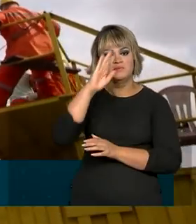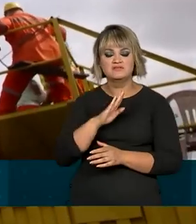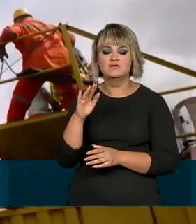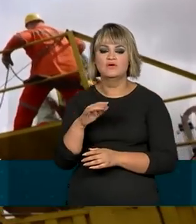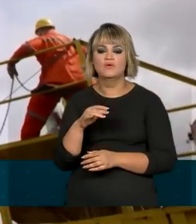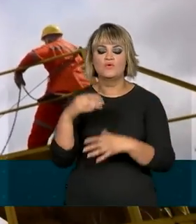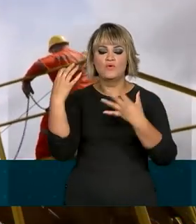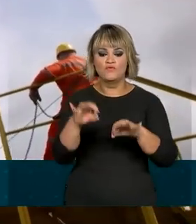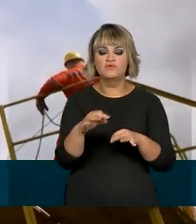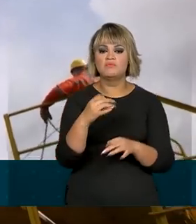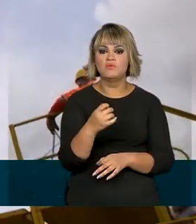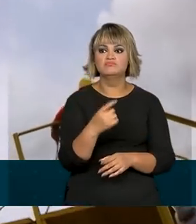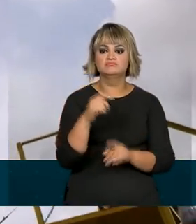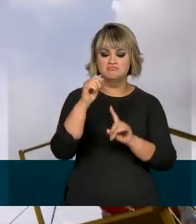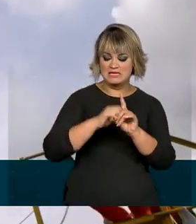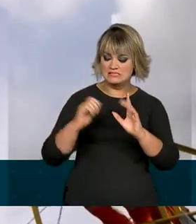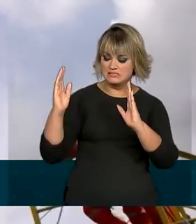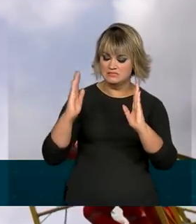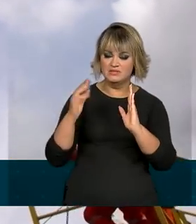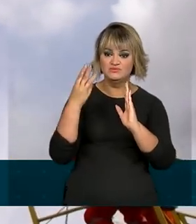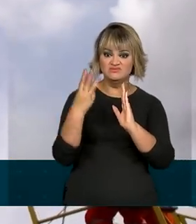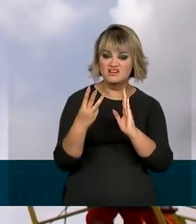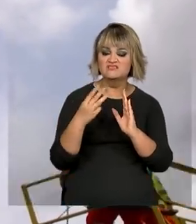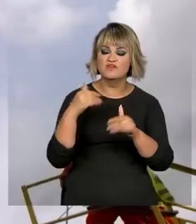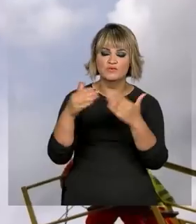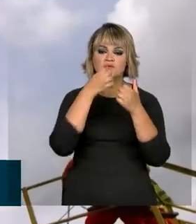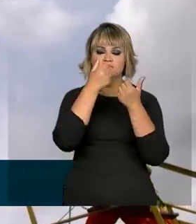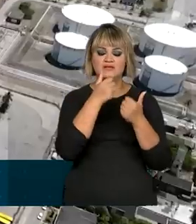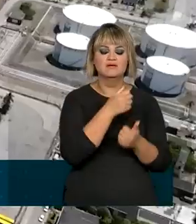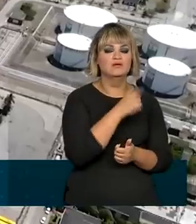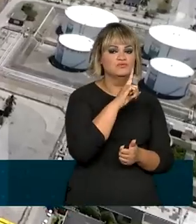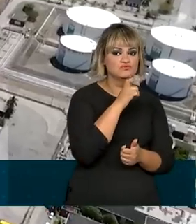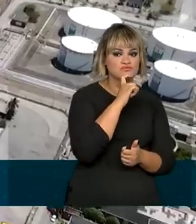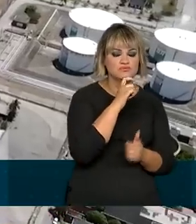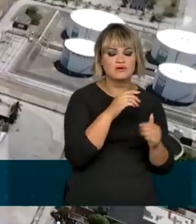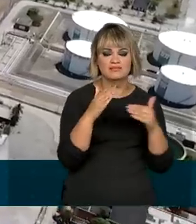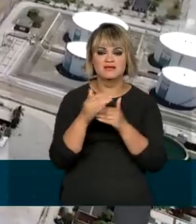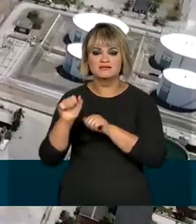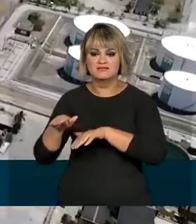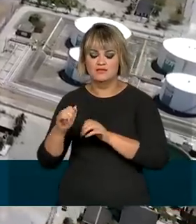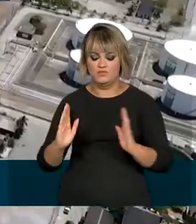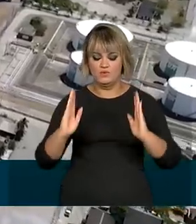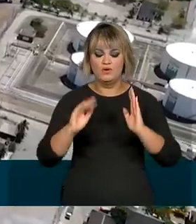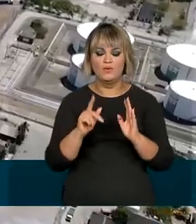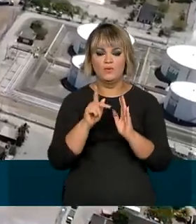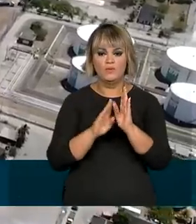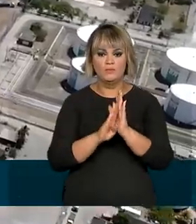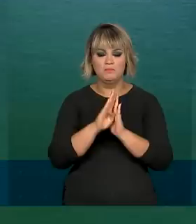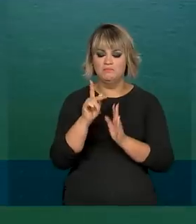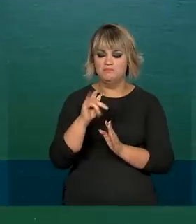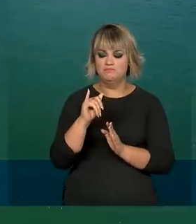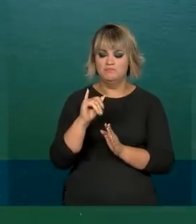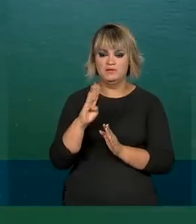registrou mais um trimestre de crescimento. Entre julho e setembro, o PIB cresceu 0,4